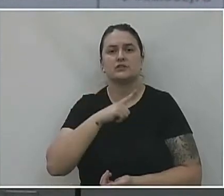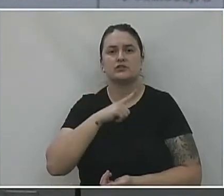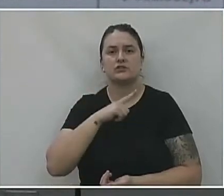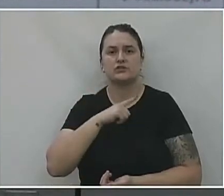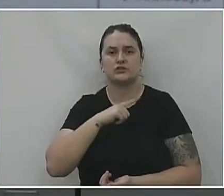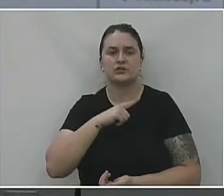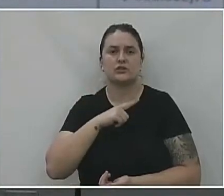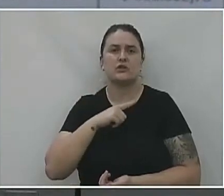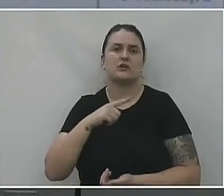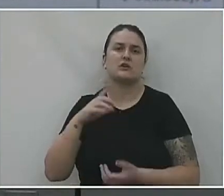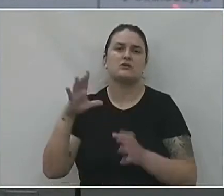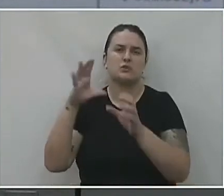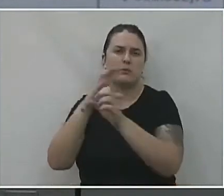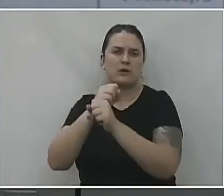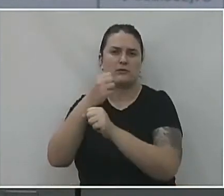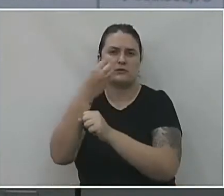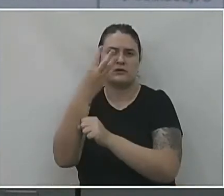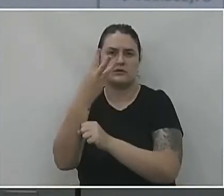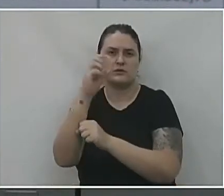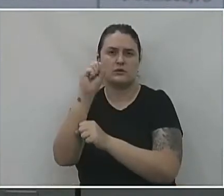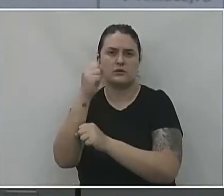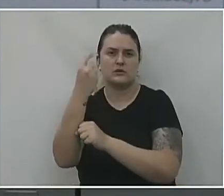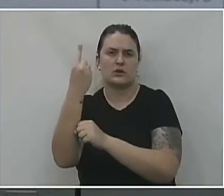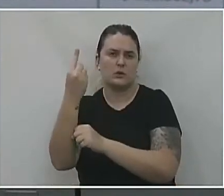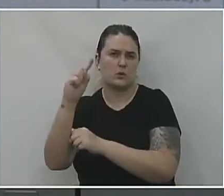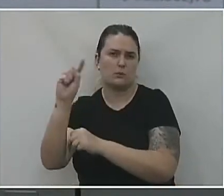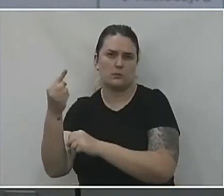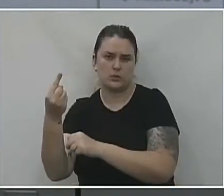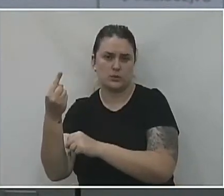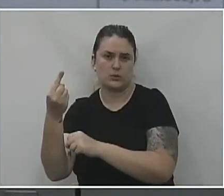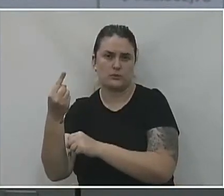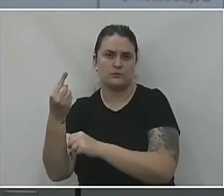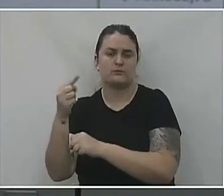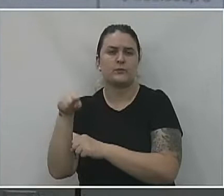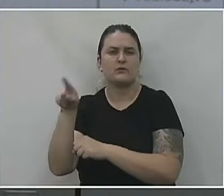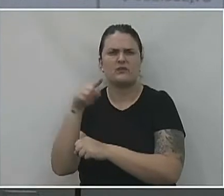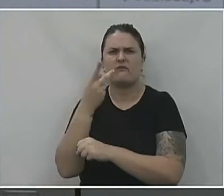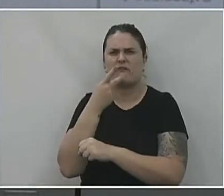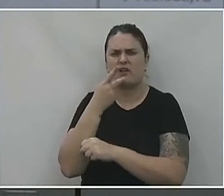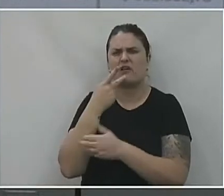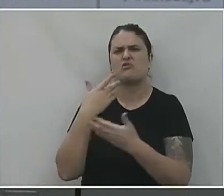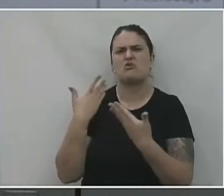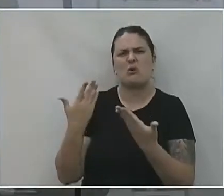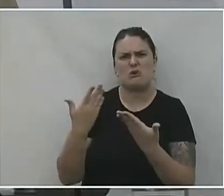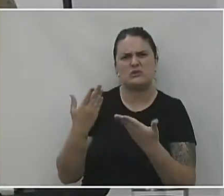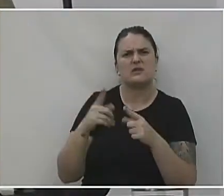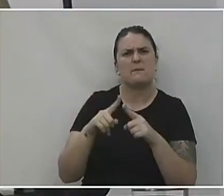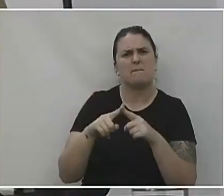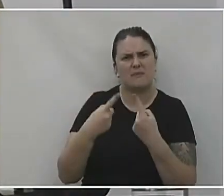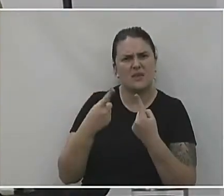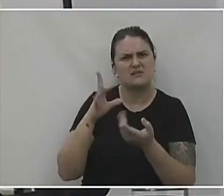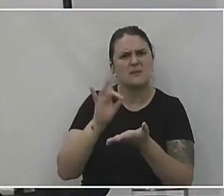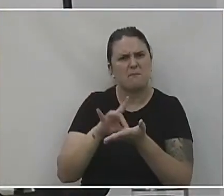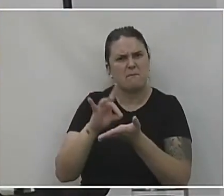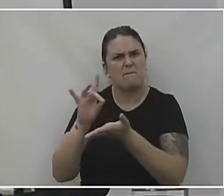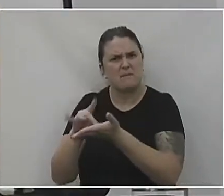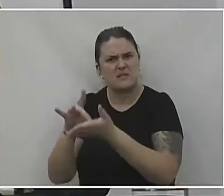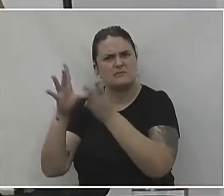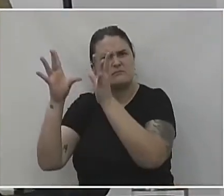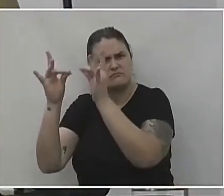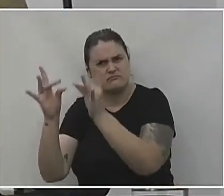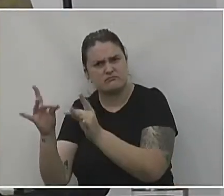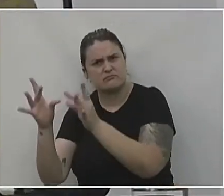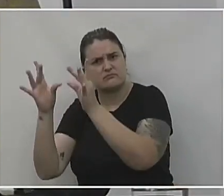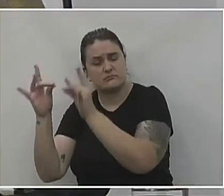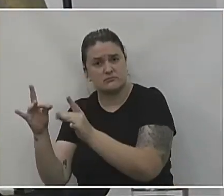,78. Aqui deu R$ 381,271,36. Vocês vão dizer, nossa, mas são os mesmos descritivos,